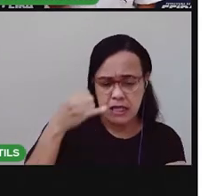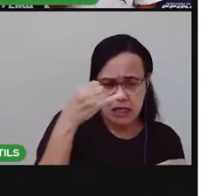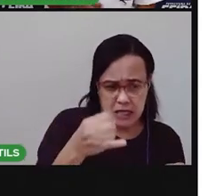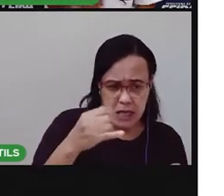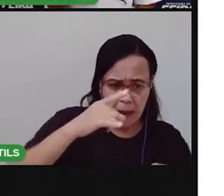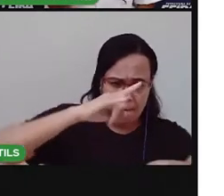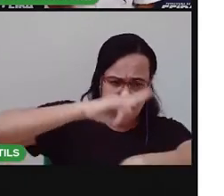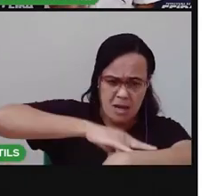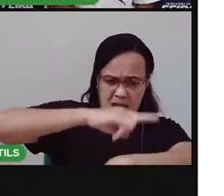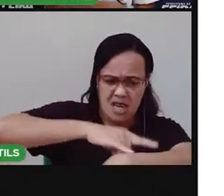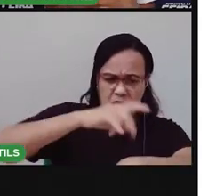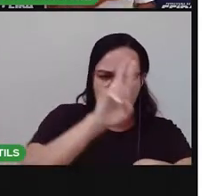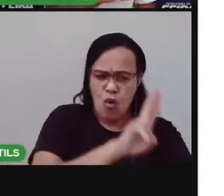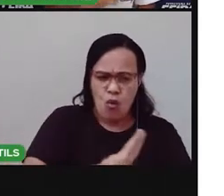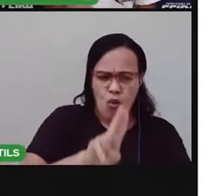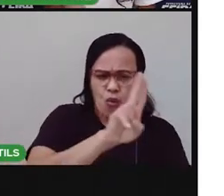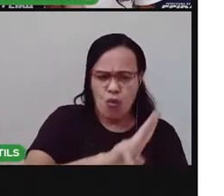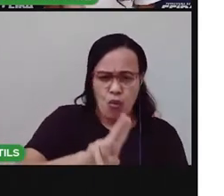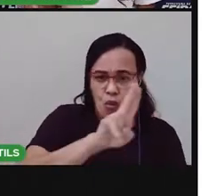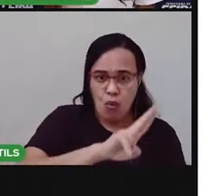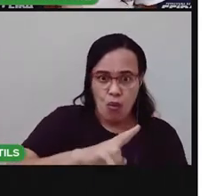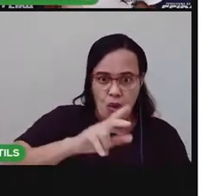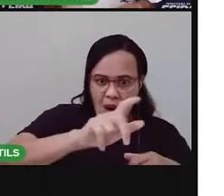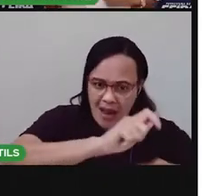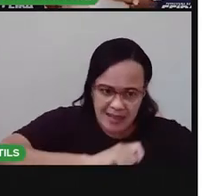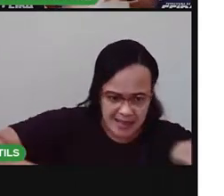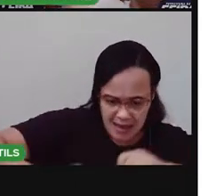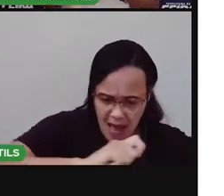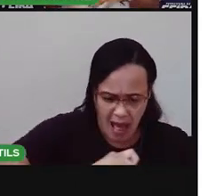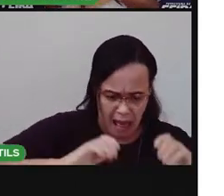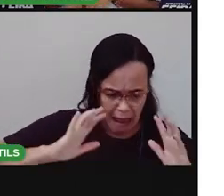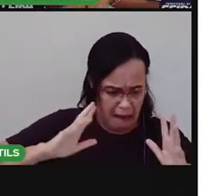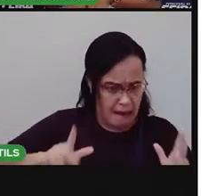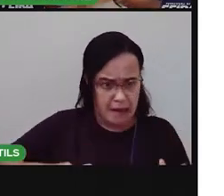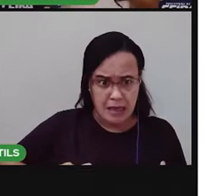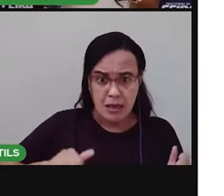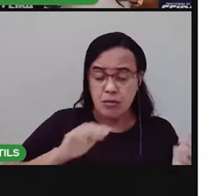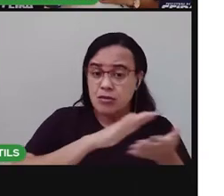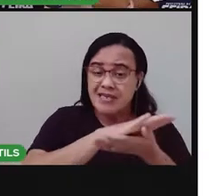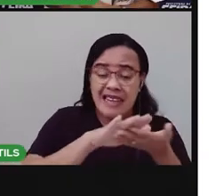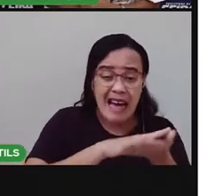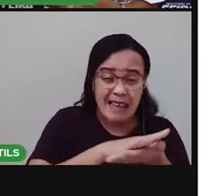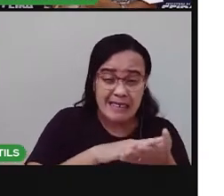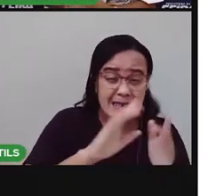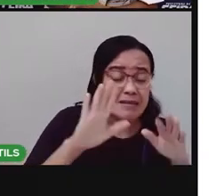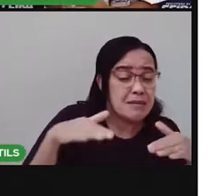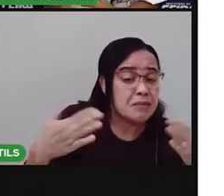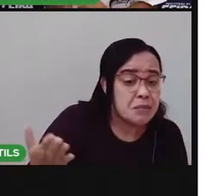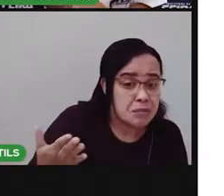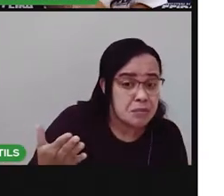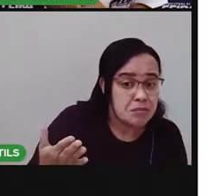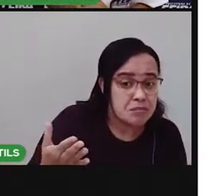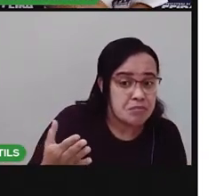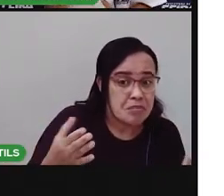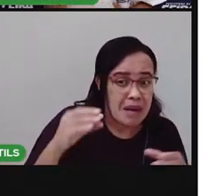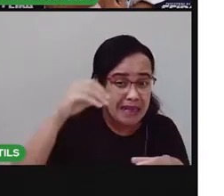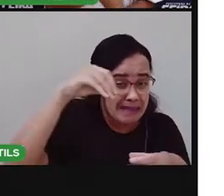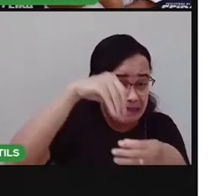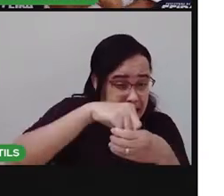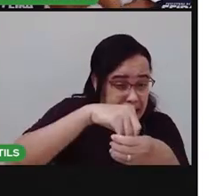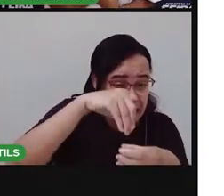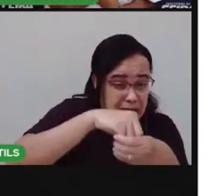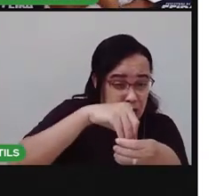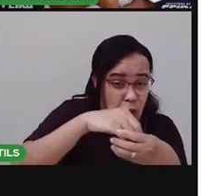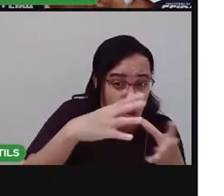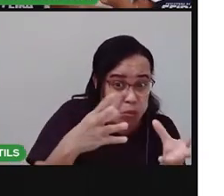e aí estou usando ele por um tempo sem lavar vai acumular bactérias e fungos nocivos para